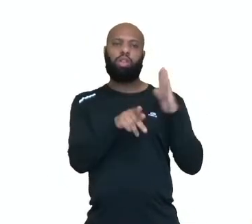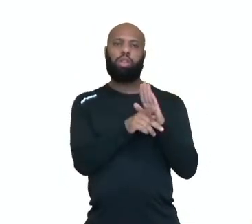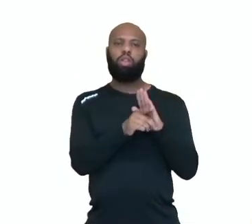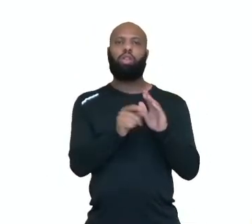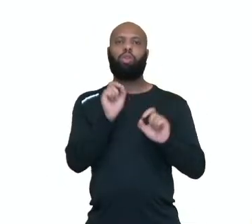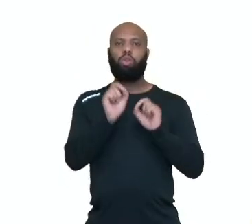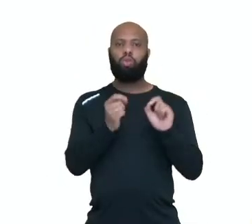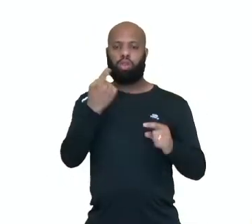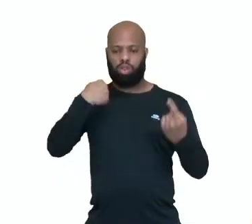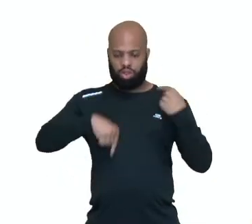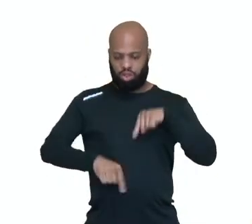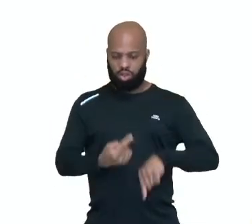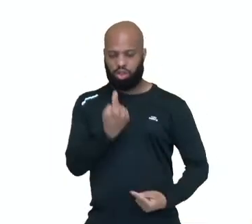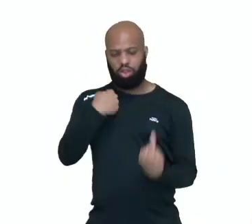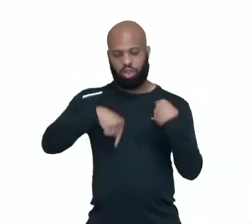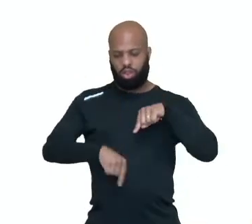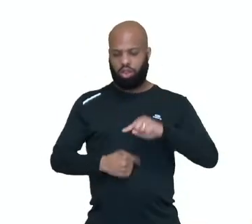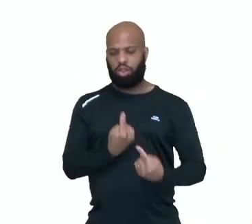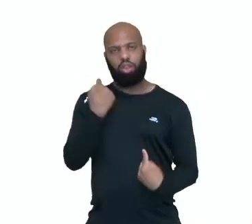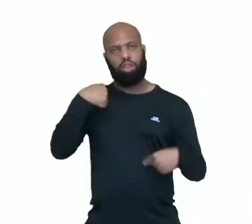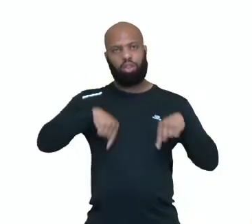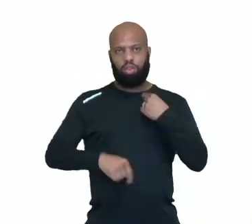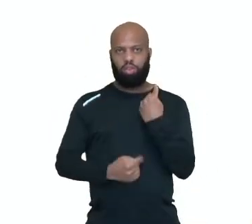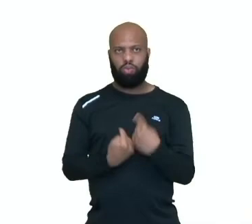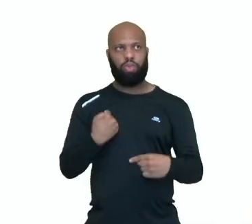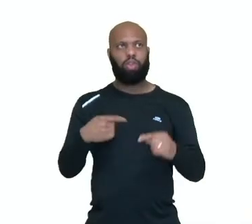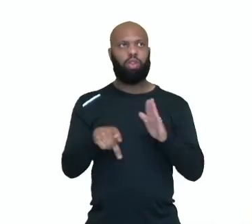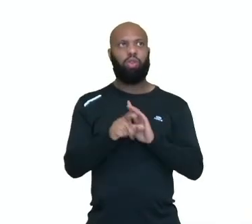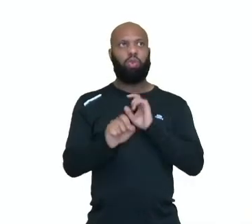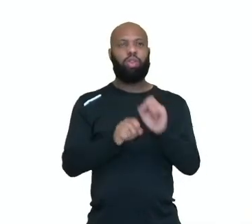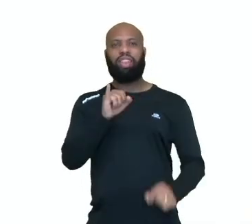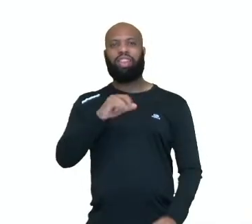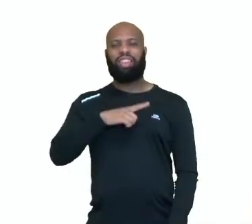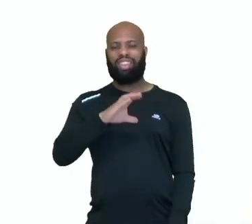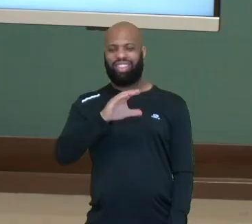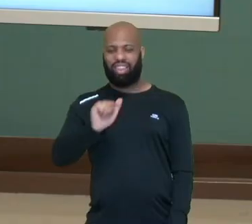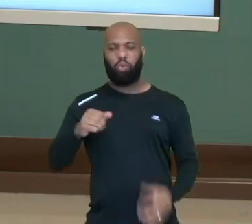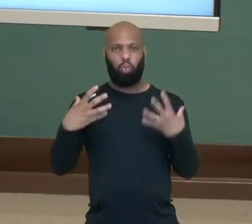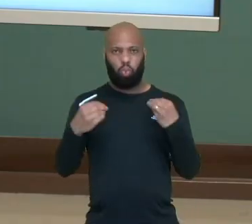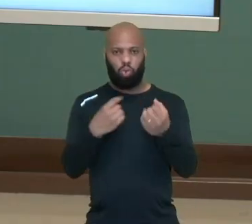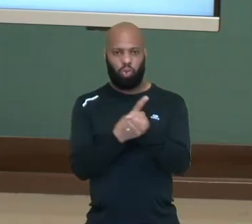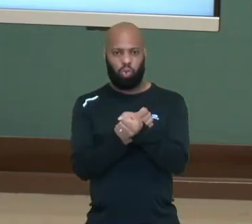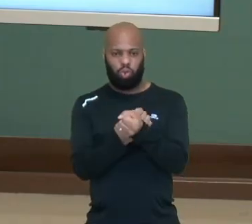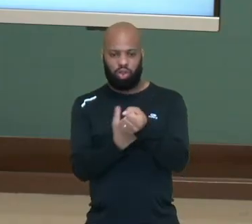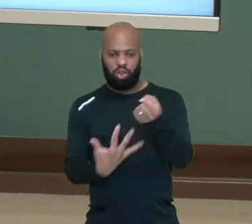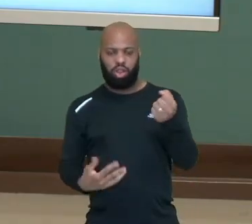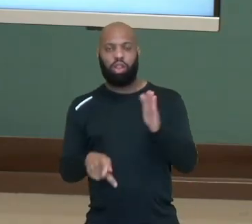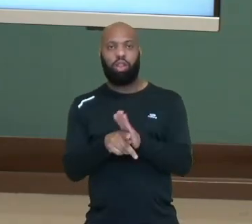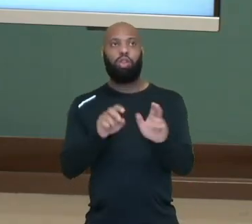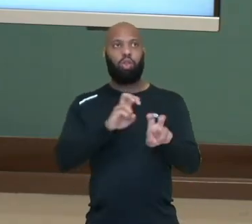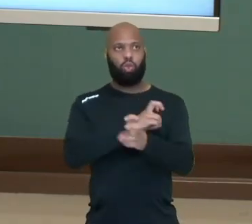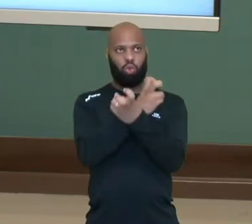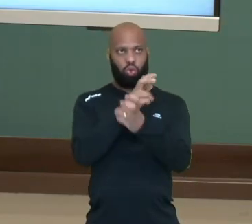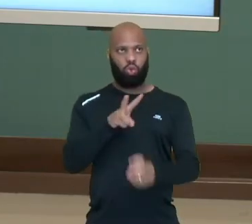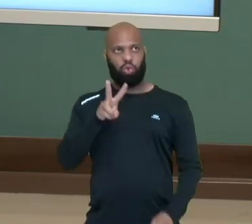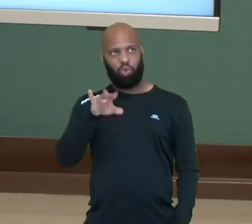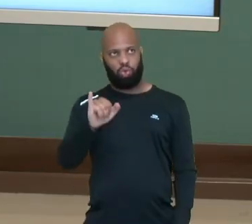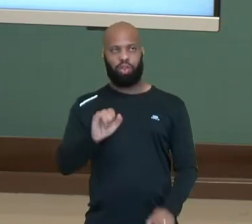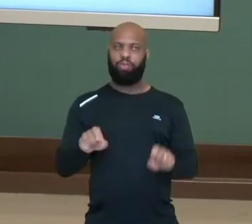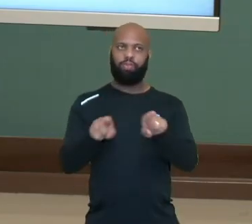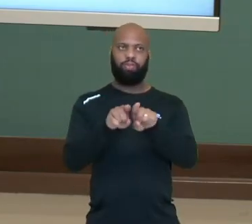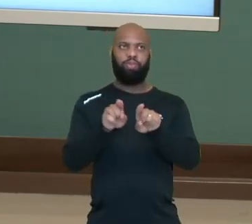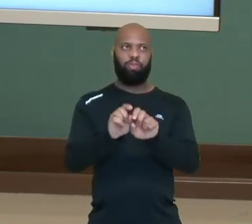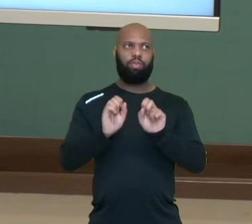de, né, permitir ali que o excesso de cálcio que está no sangue fique nos ossos, vá para os ossos, ok?